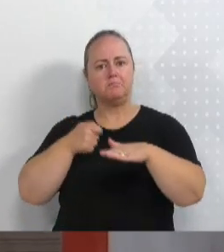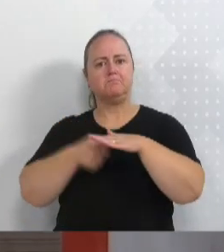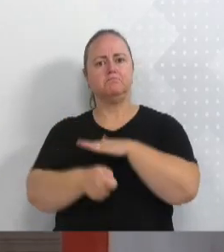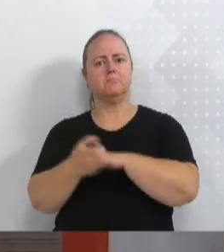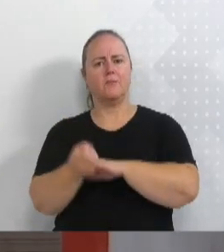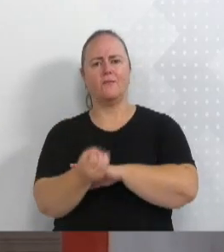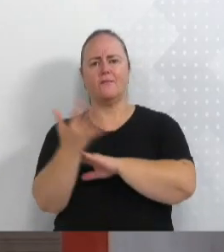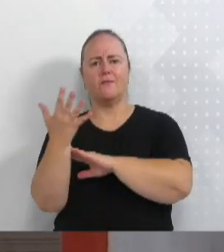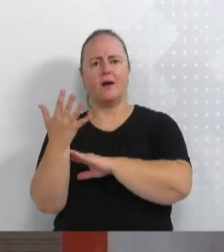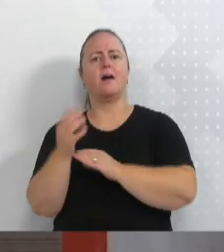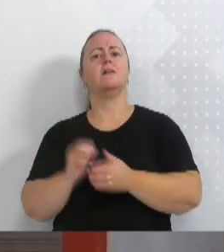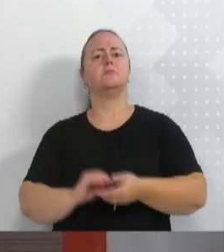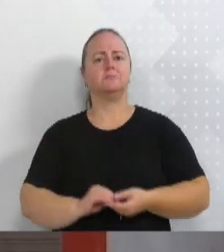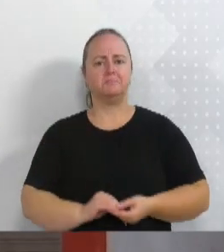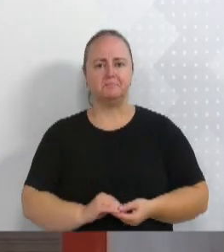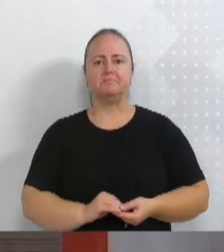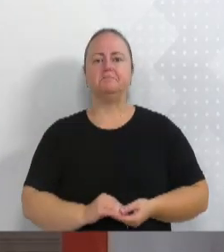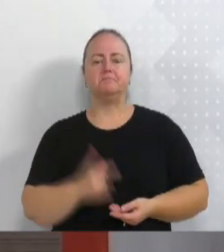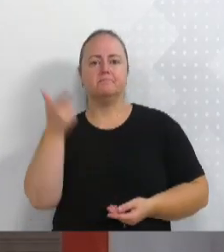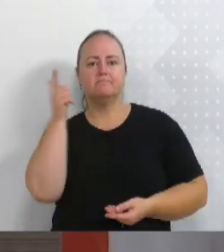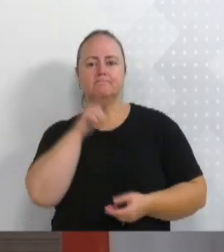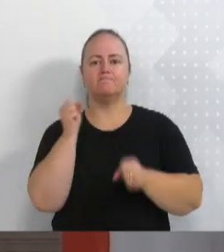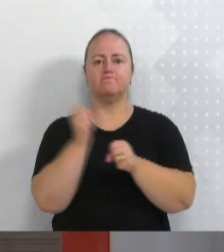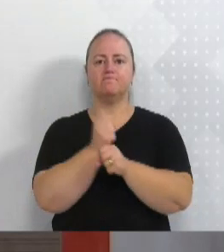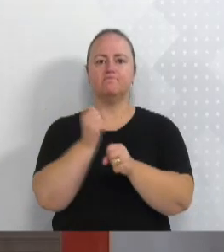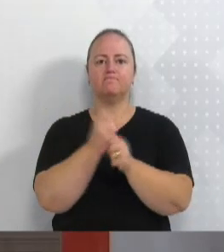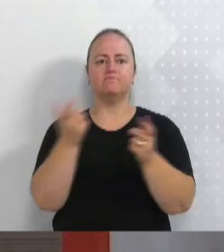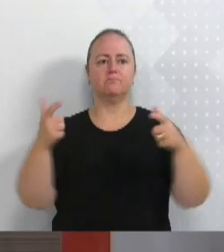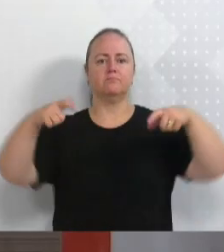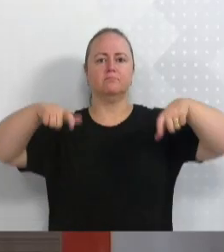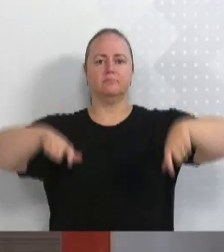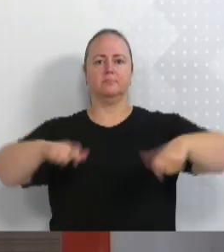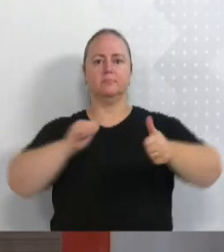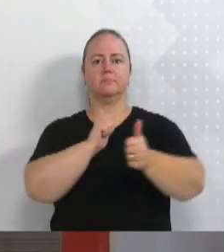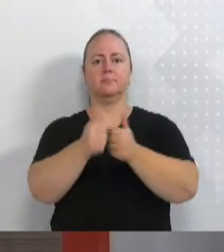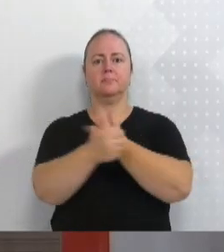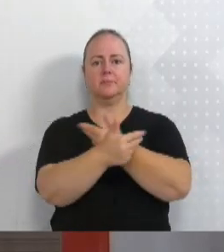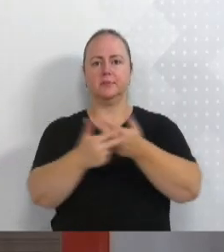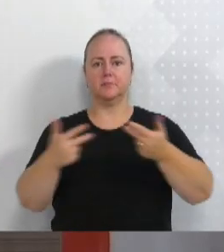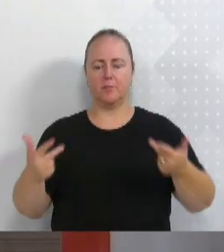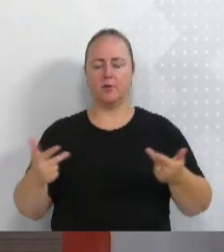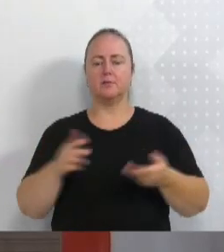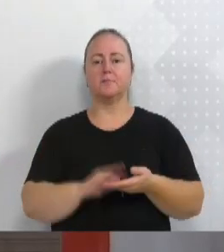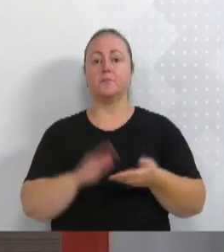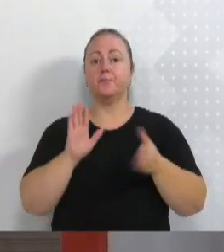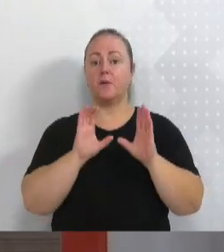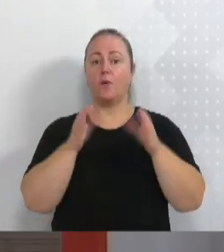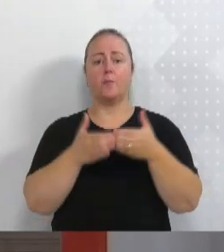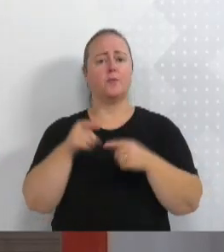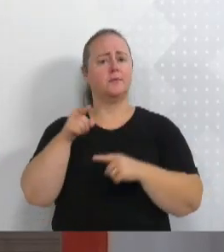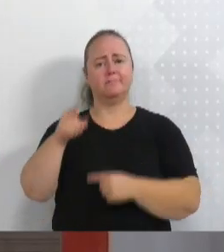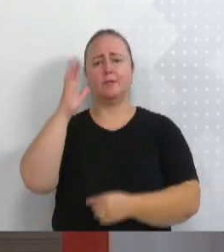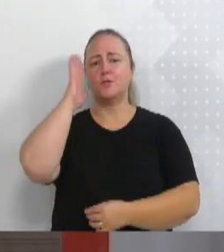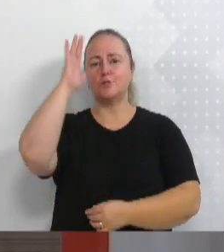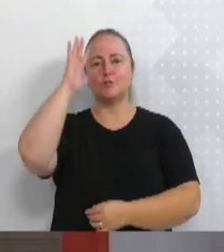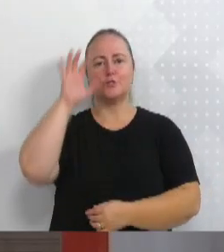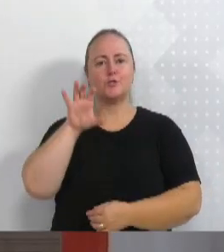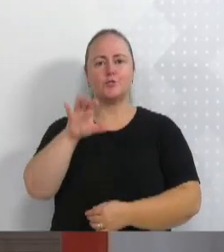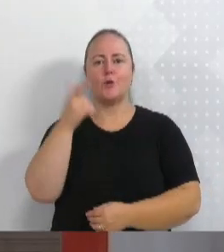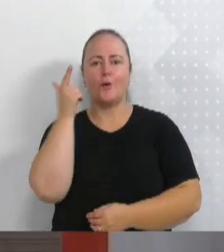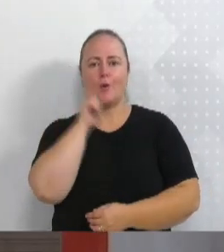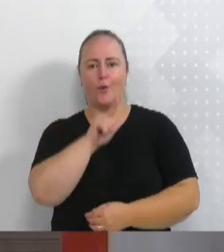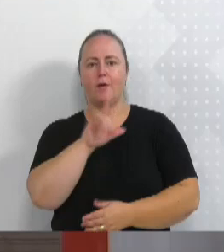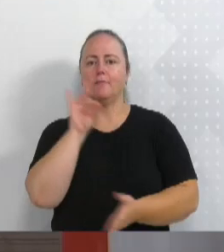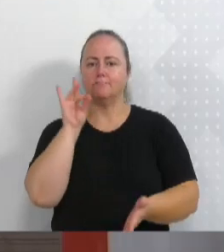para ampliação e construção de uma quadra poliespertiva. Um sonho da comunidade da nossa Vila Itopava se